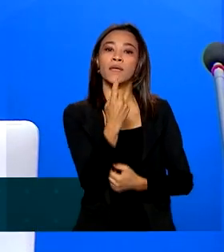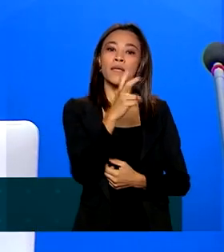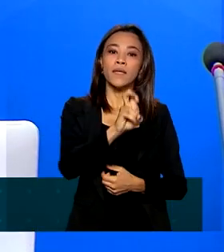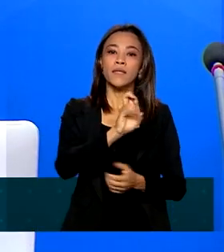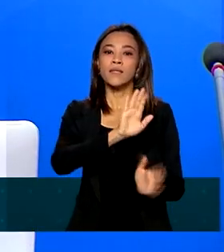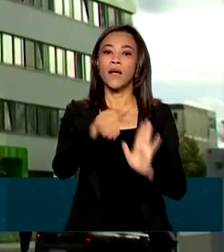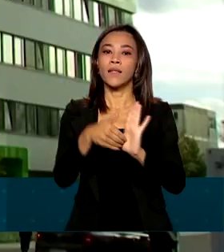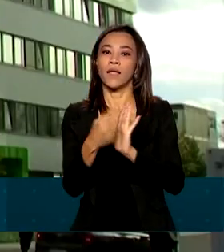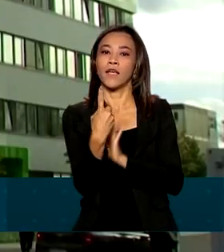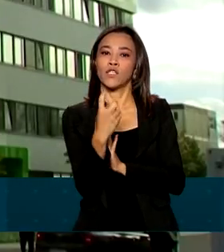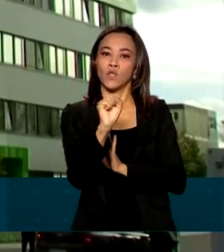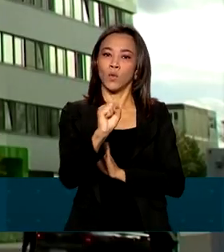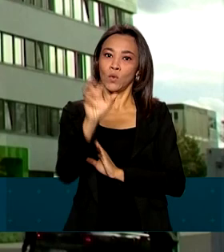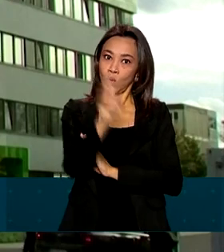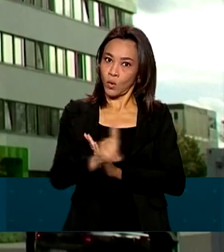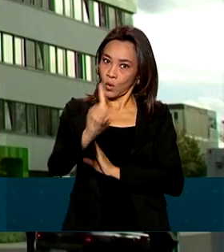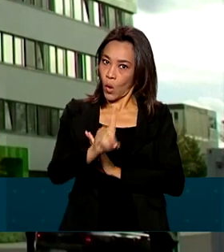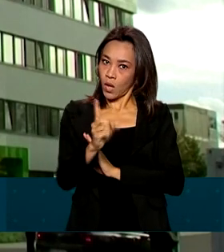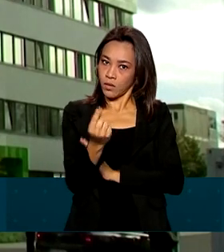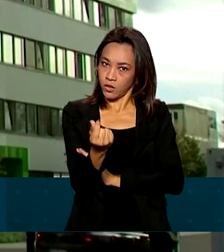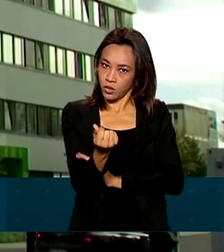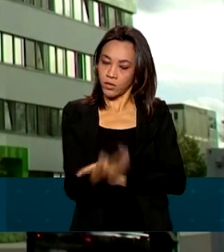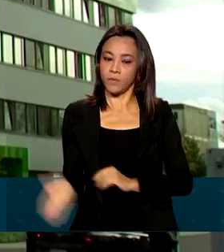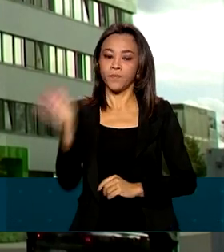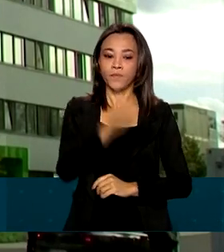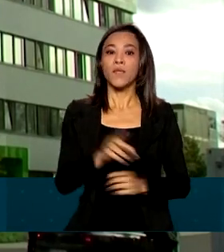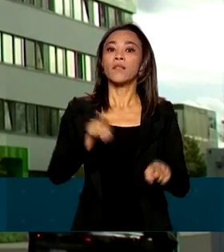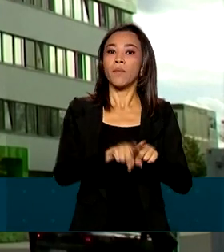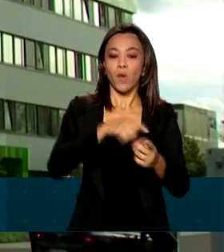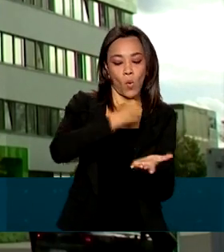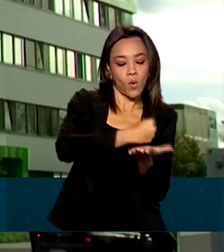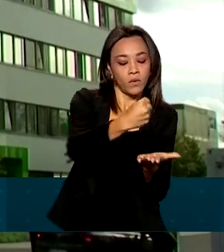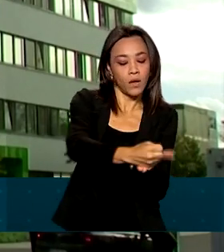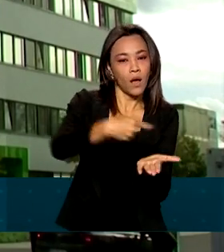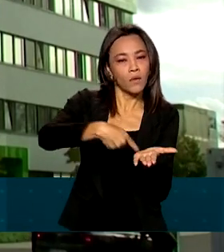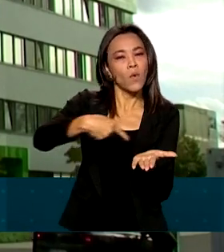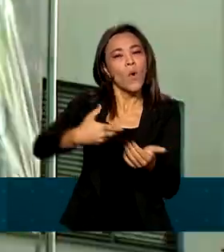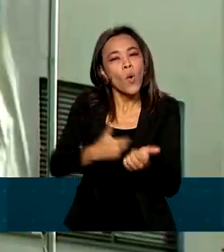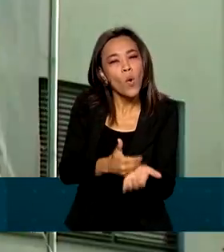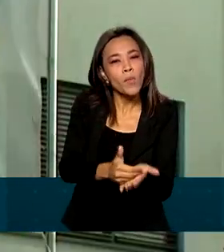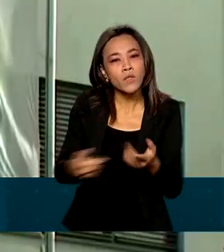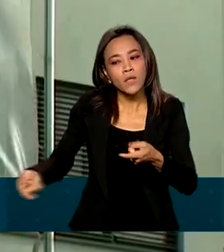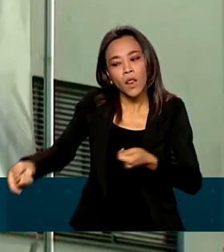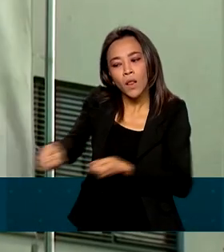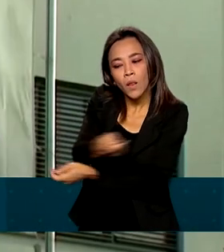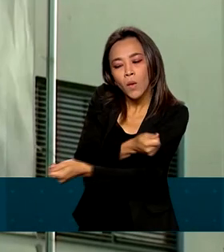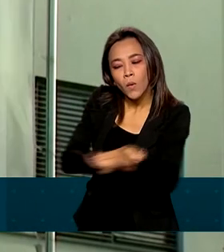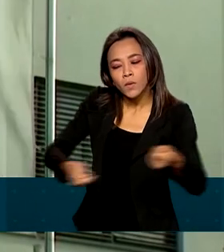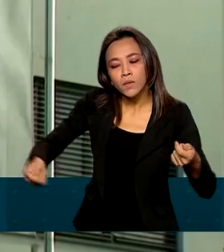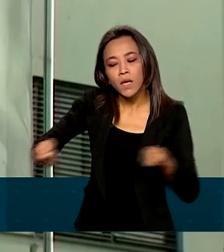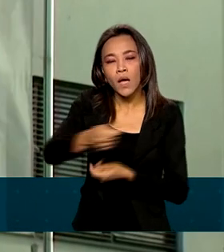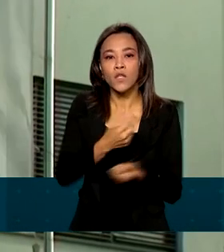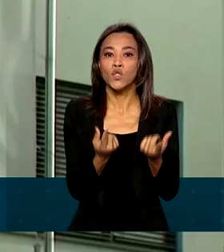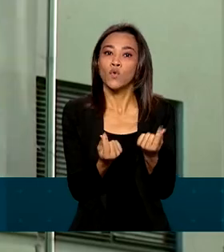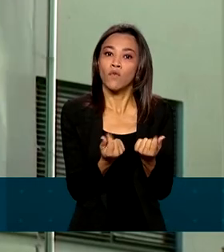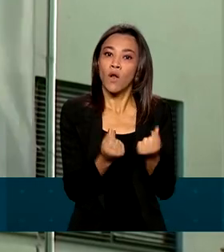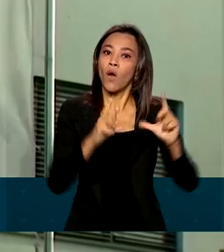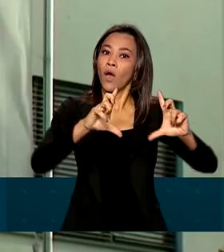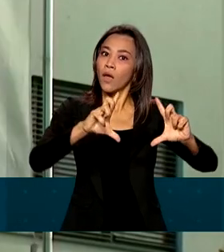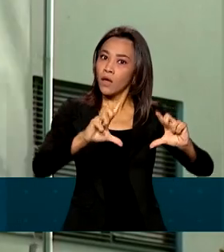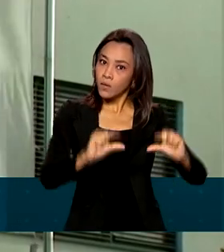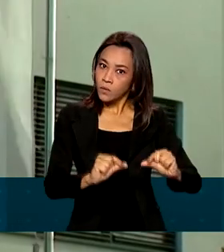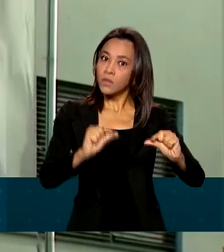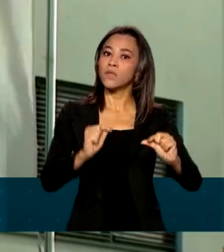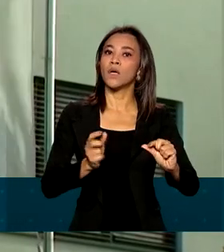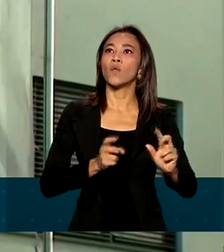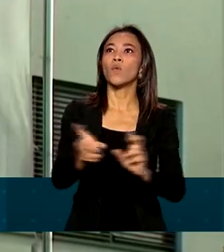18 dólares. O relatório também concluiu que o contrato começou a ser negociado num período de oferta reduzida de vacinas no mercado